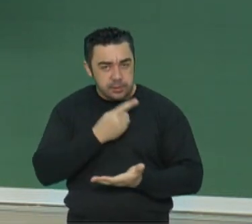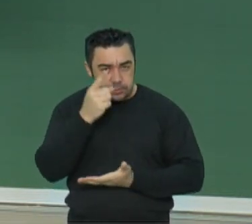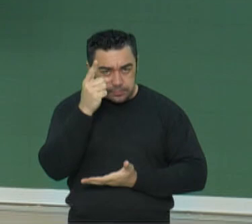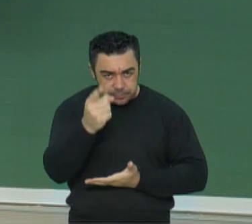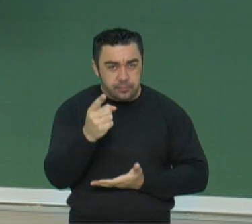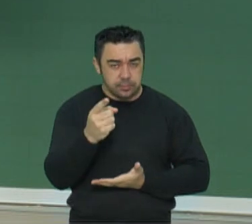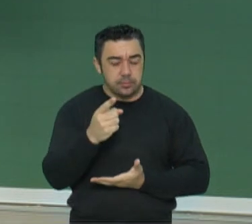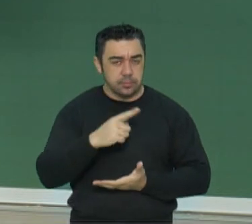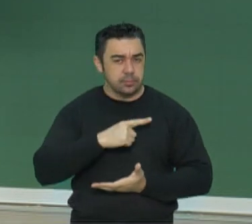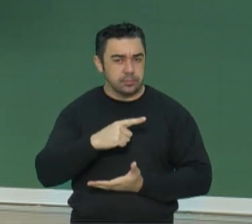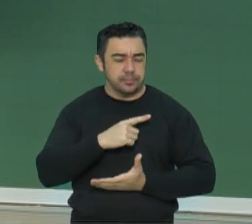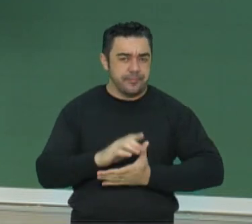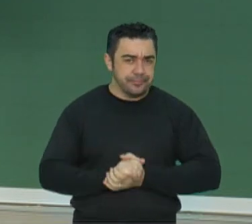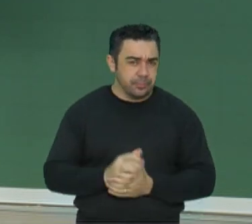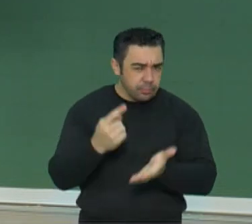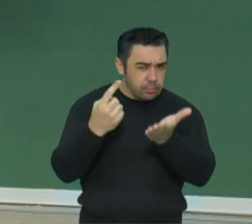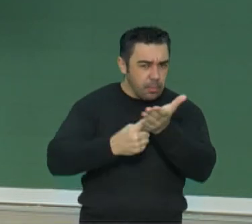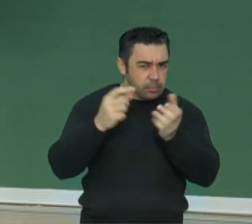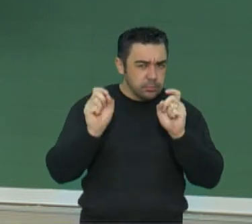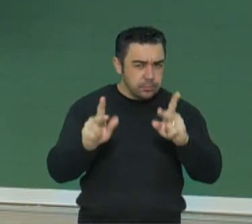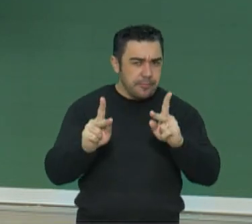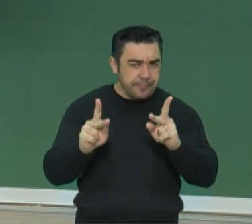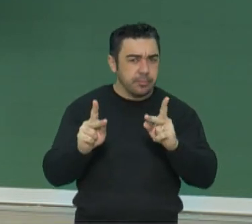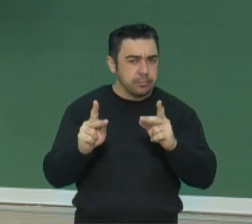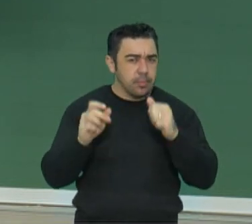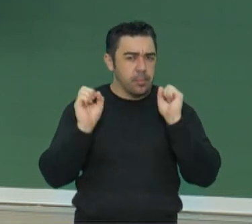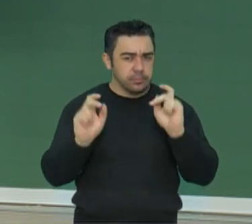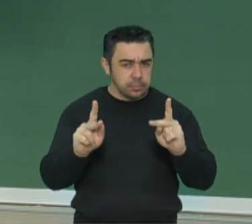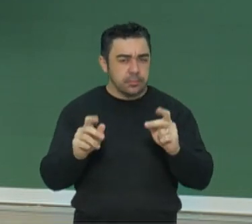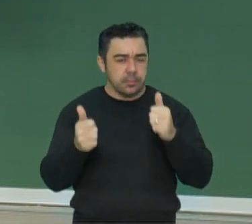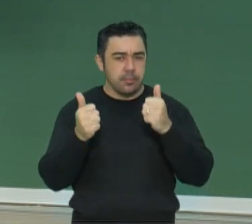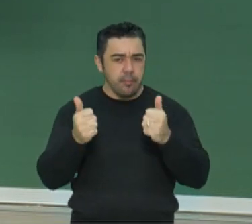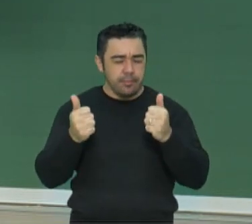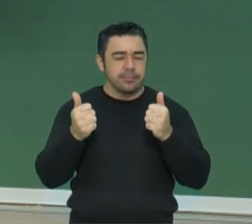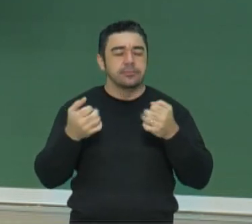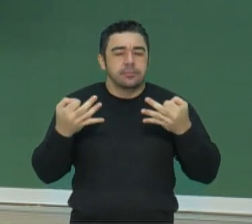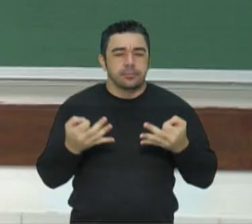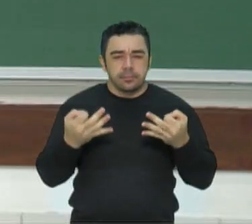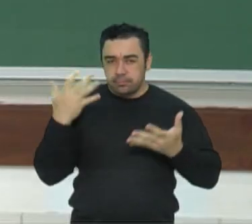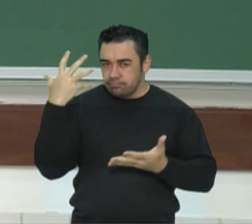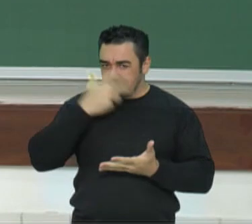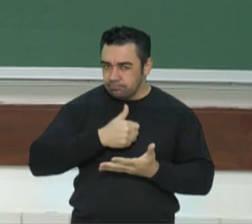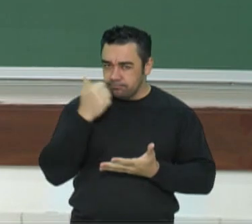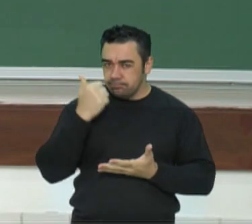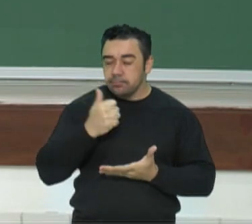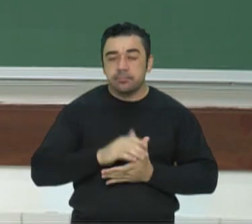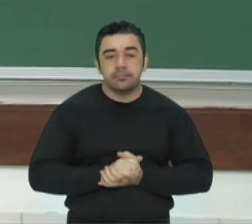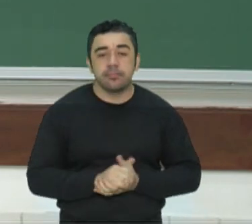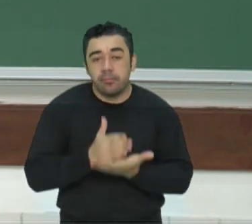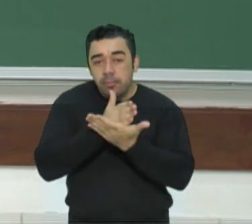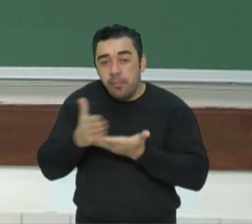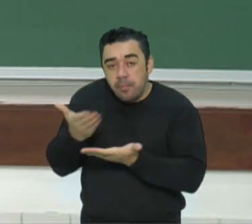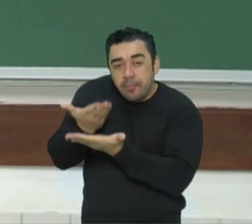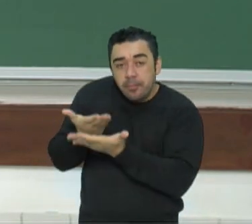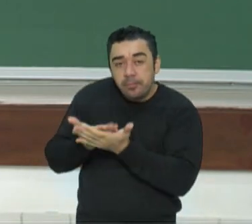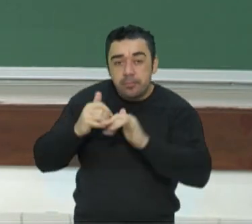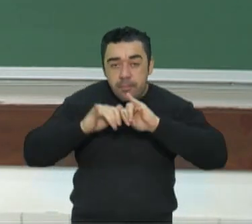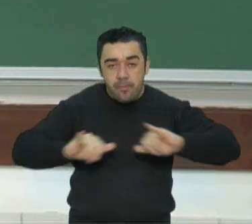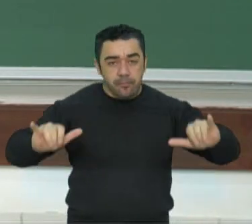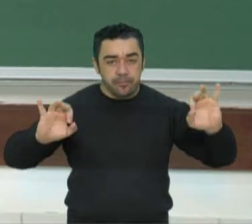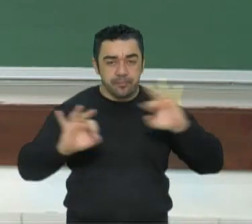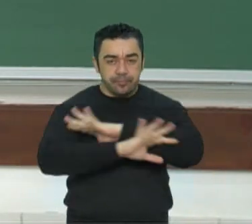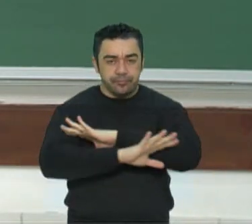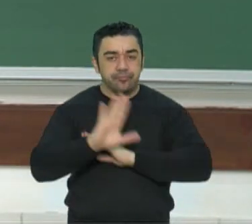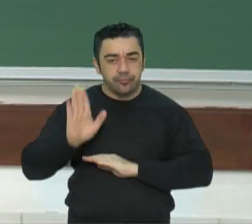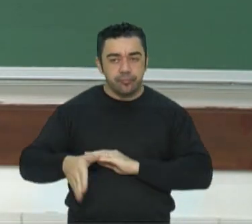segurança. Combinado? Vai fazer? Bonitinho então! Então, para a gente começar a aula, recado os dados.